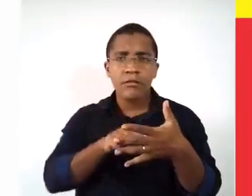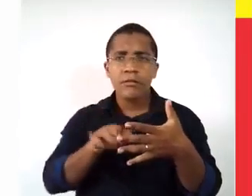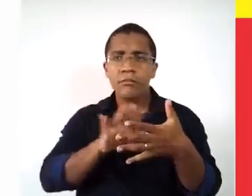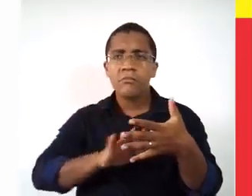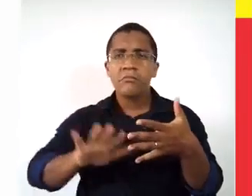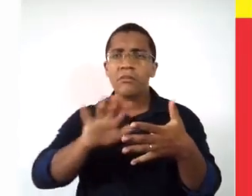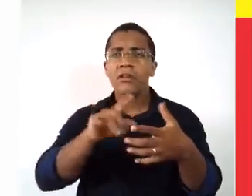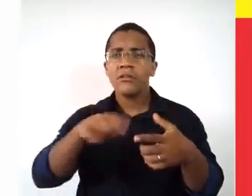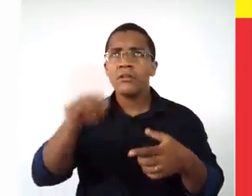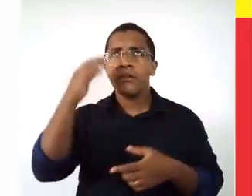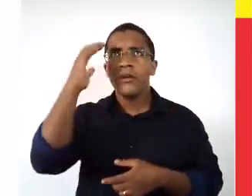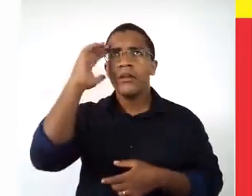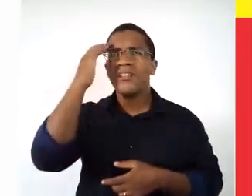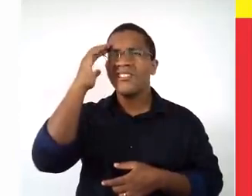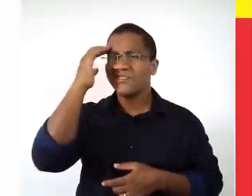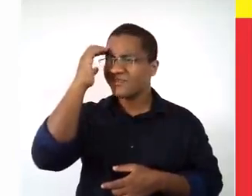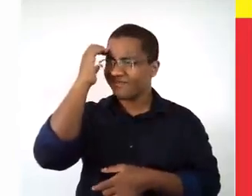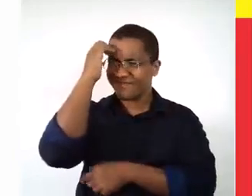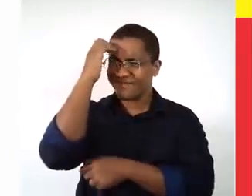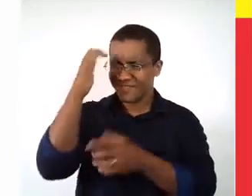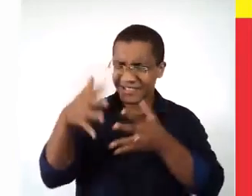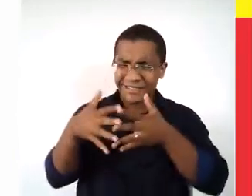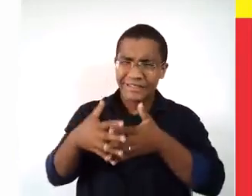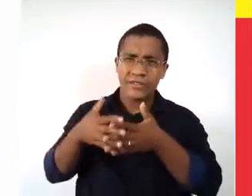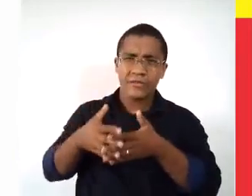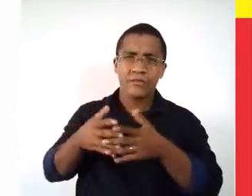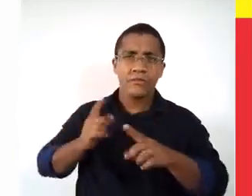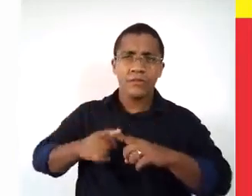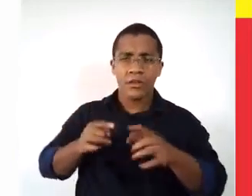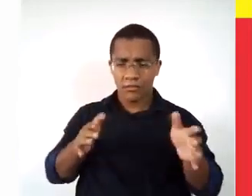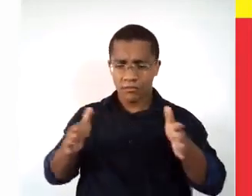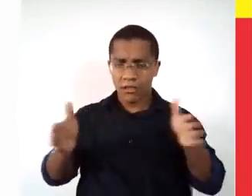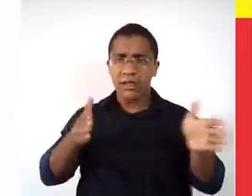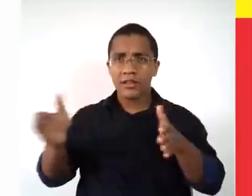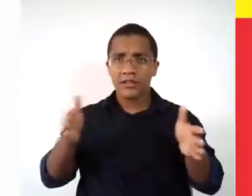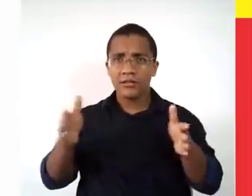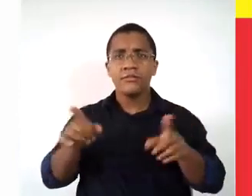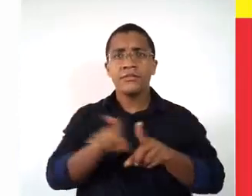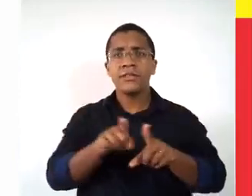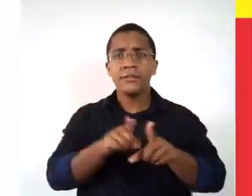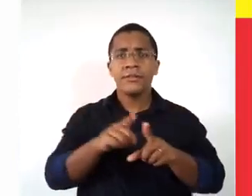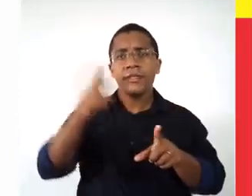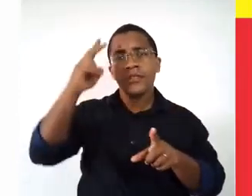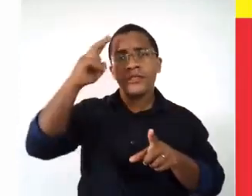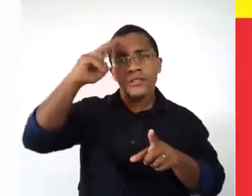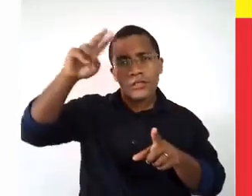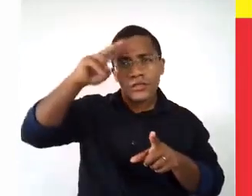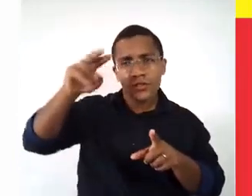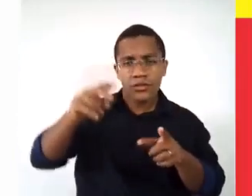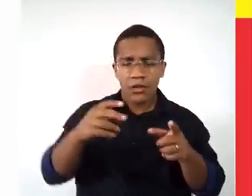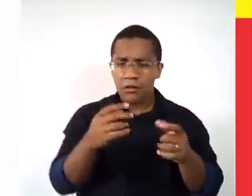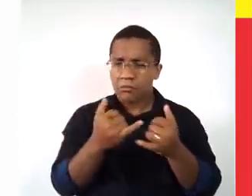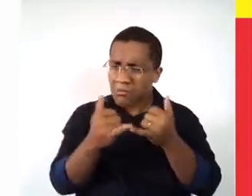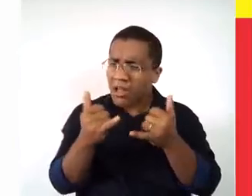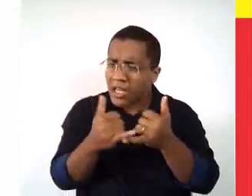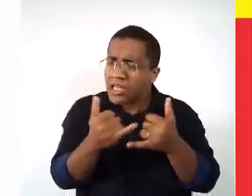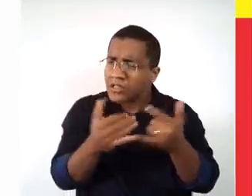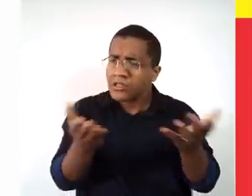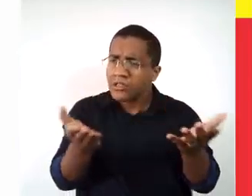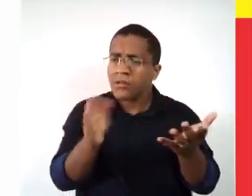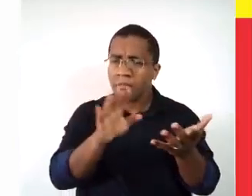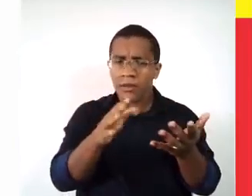Como países com períodos e histórias de colonização tão semelhantes